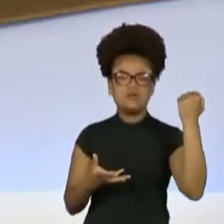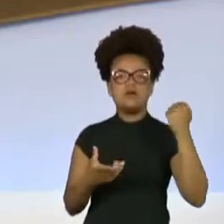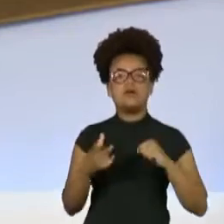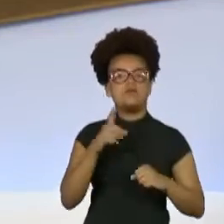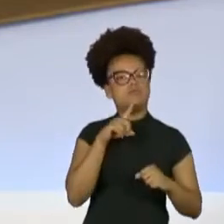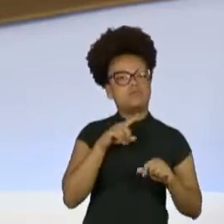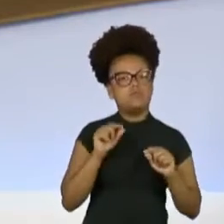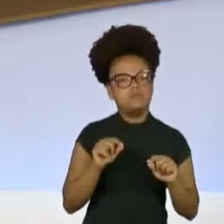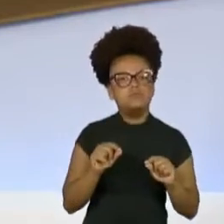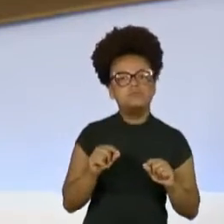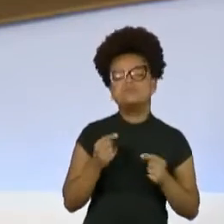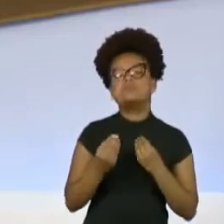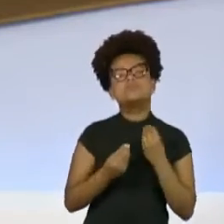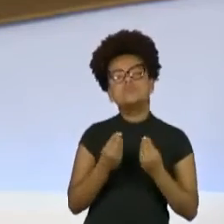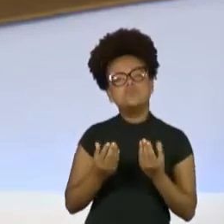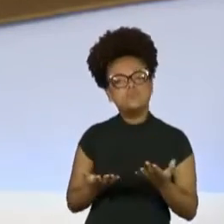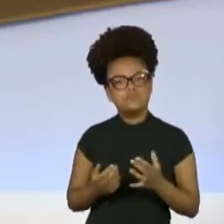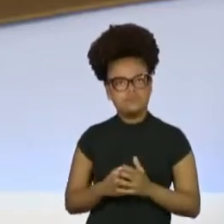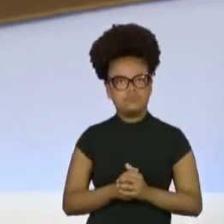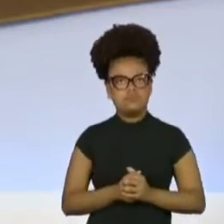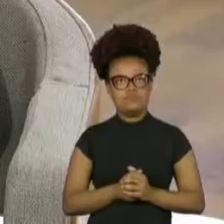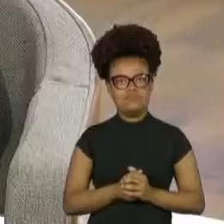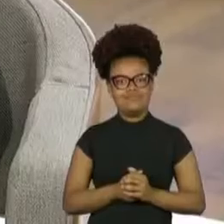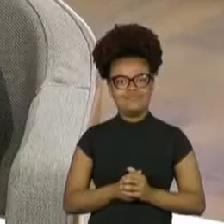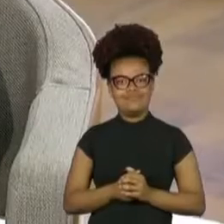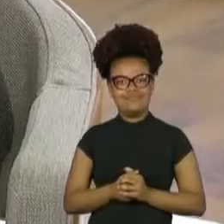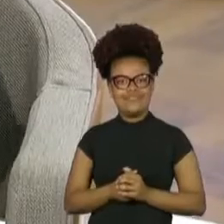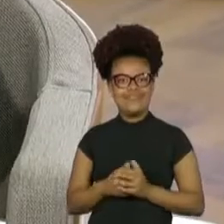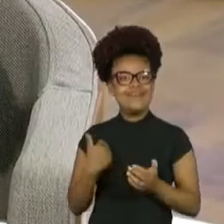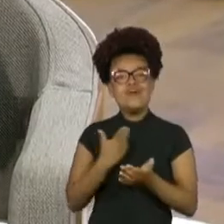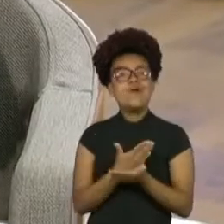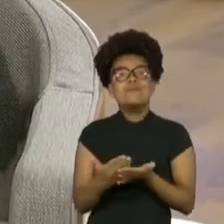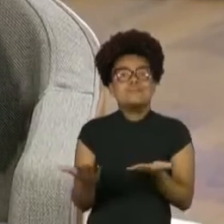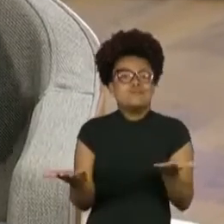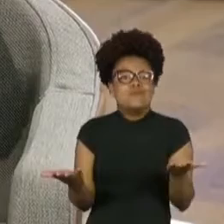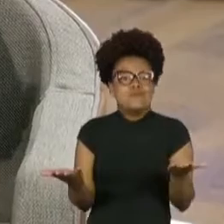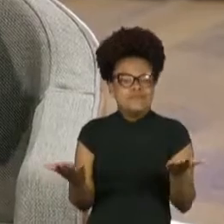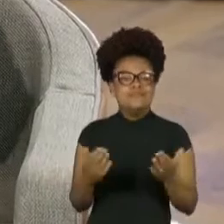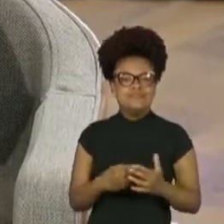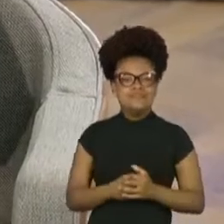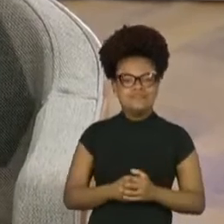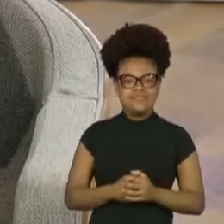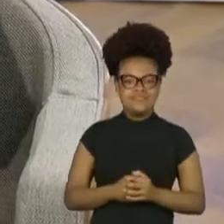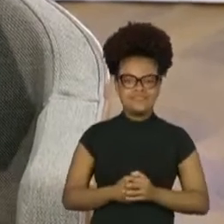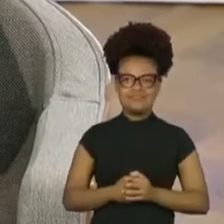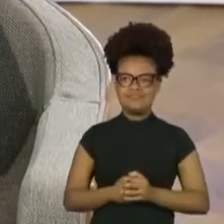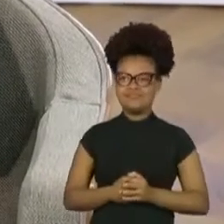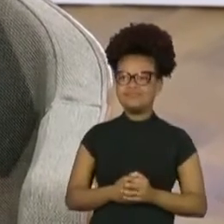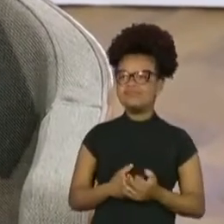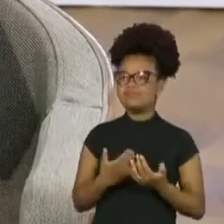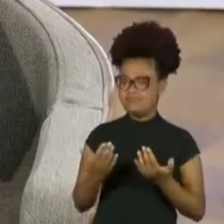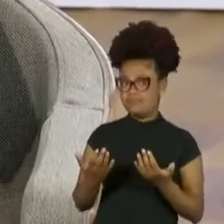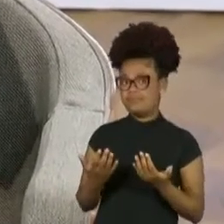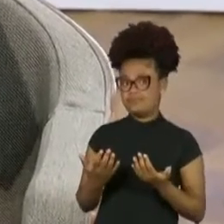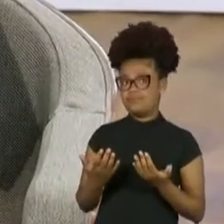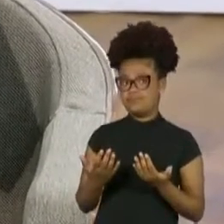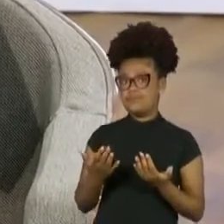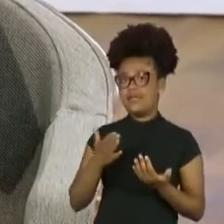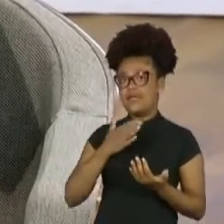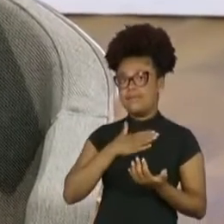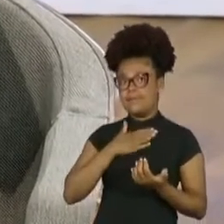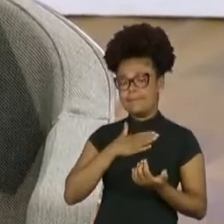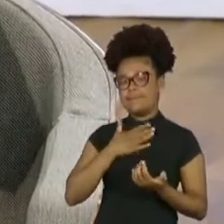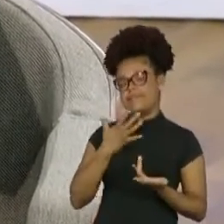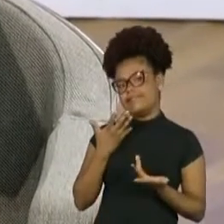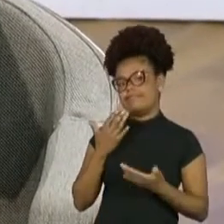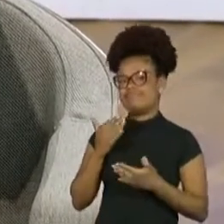se fez presente realmente na sua vida? Eu acho que o fato de ter dado certo na minha carreira foi